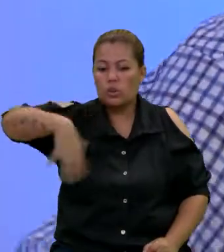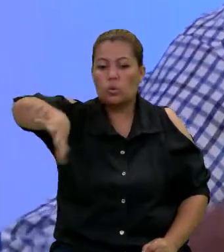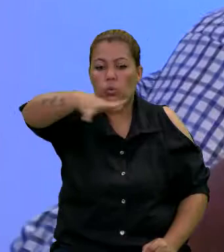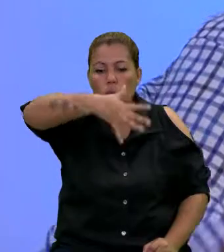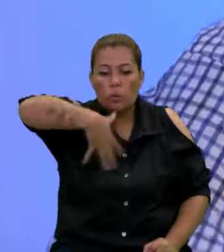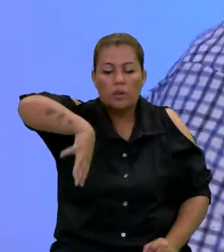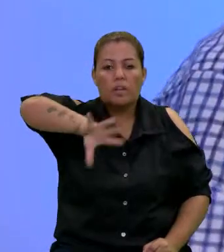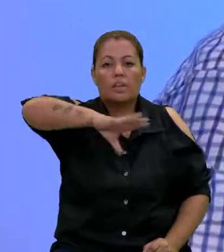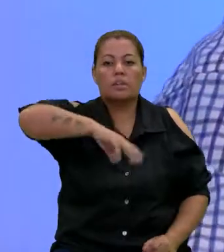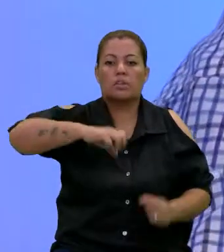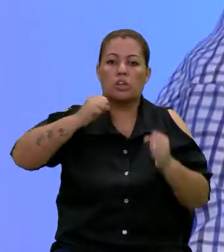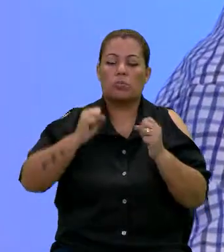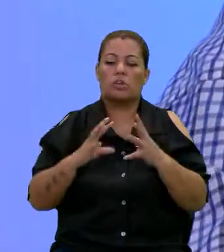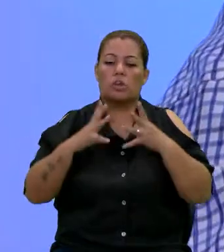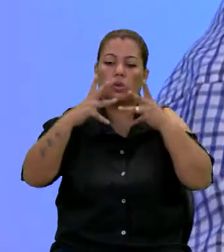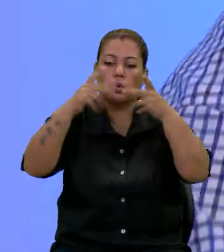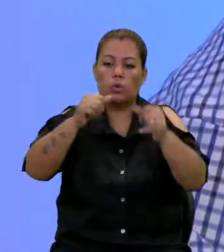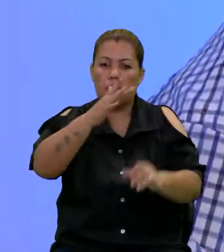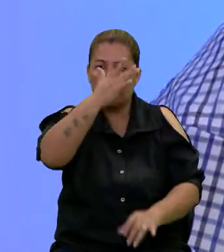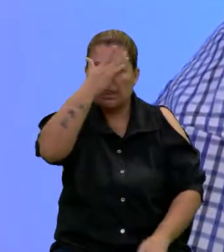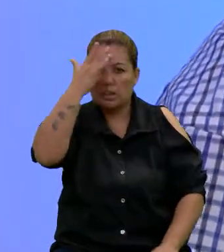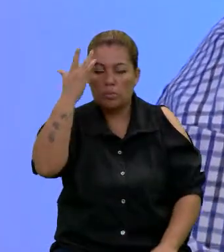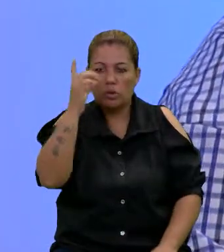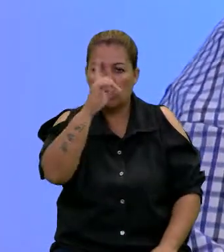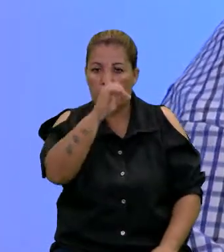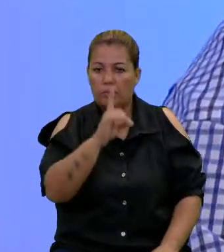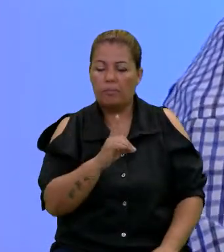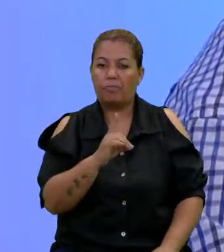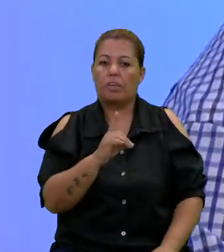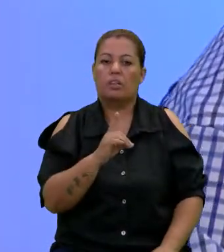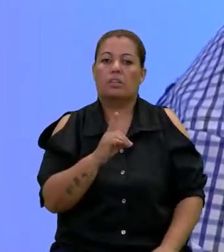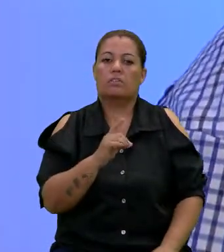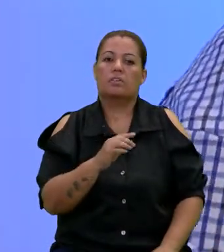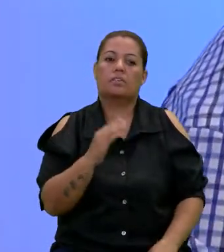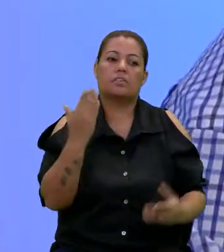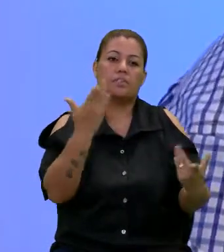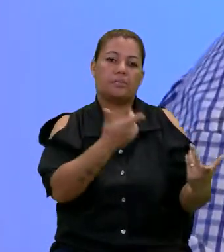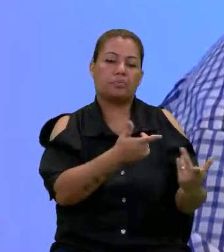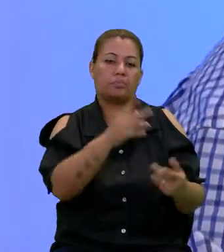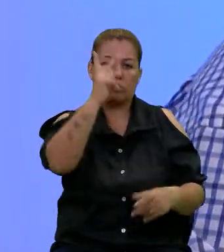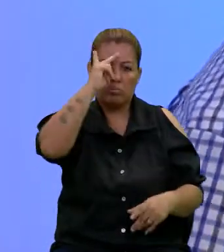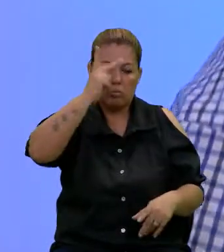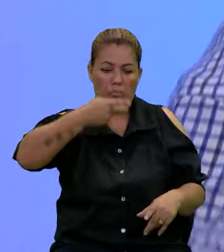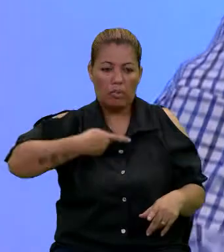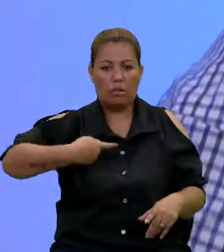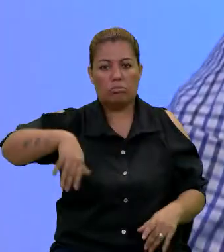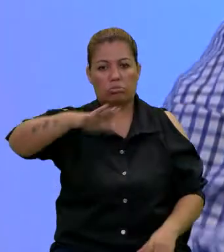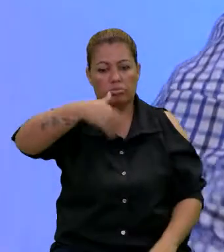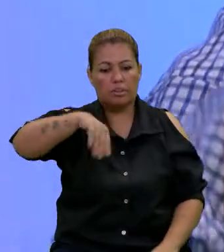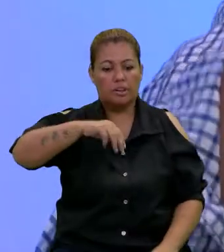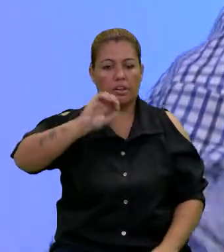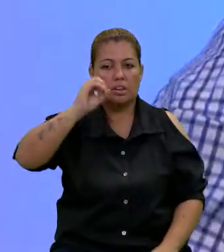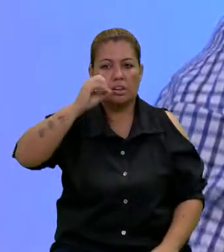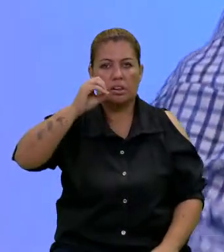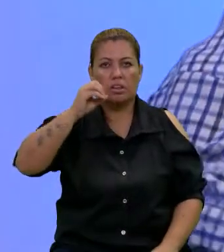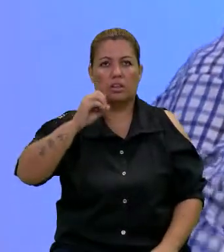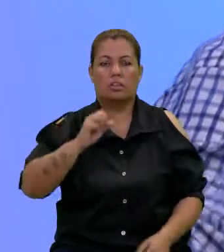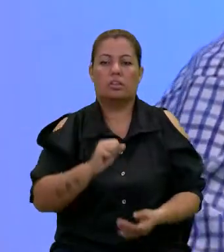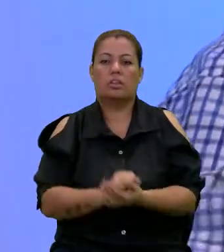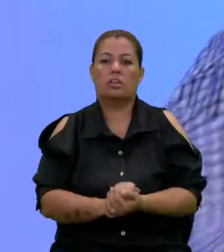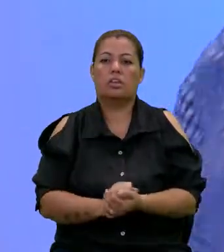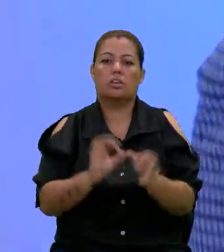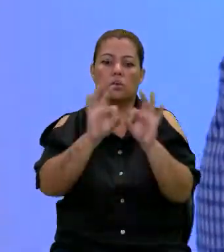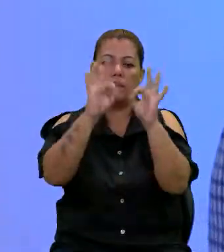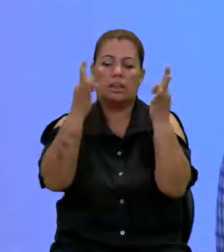que possam todas as pessoas com deficiência ser cidadãos na nossa cidade. Então, acho que ela, na sua